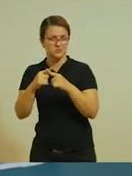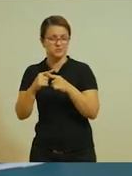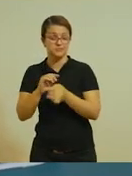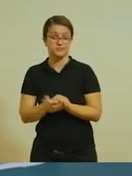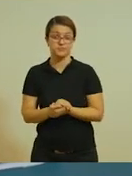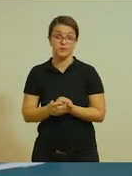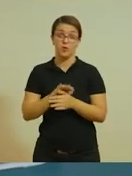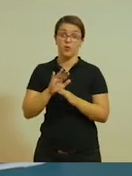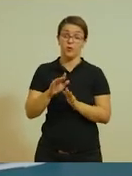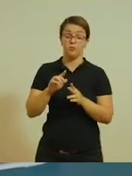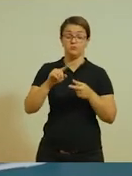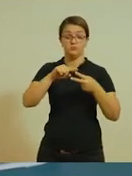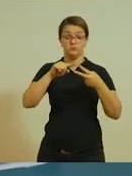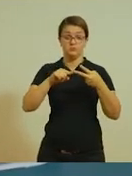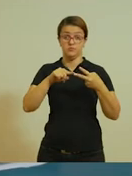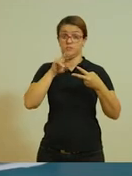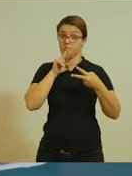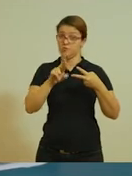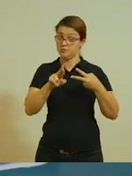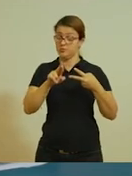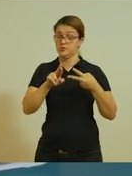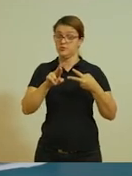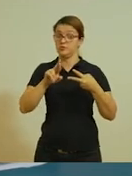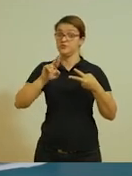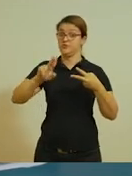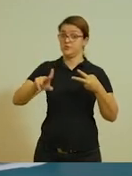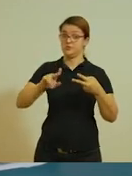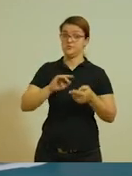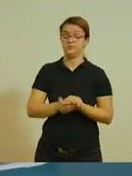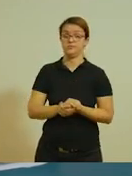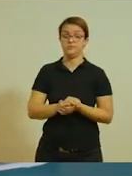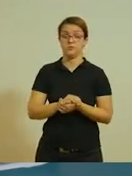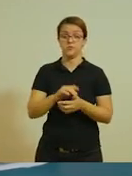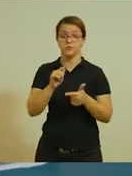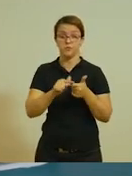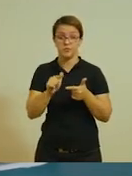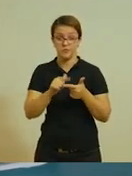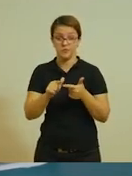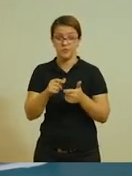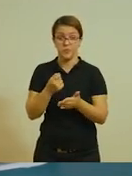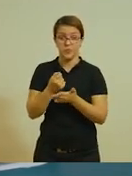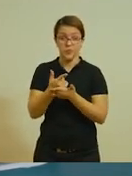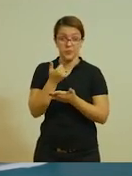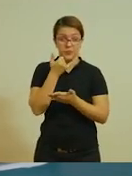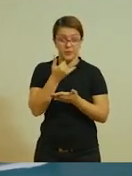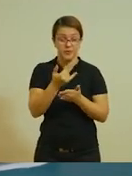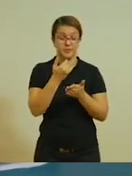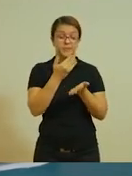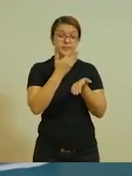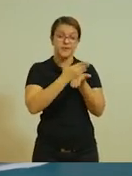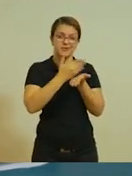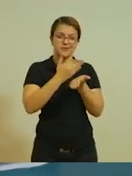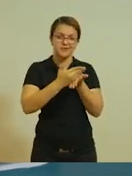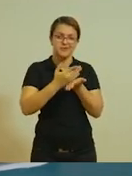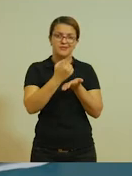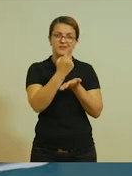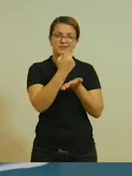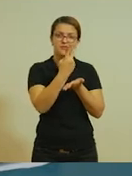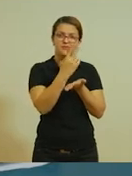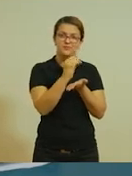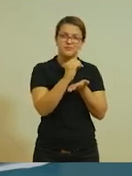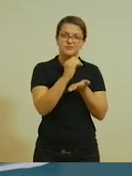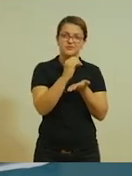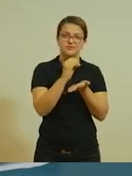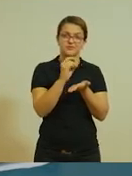coloquei aqui duas formas de você resolver. O problema me diz que ela comprou o celular em 5 parcelas de R$ 120.